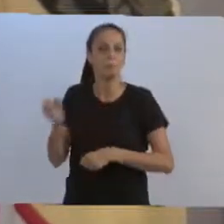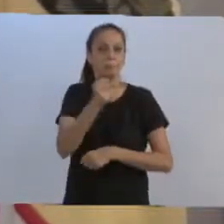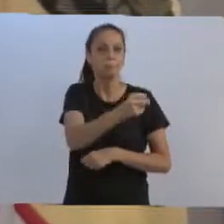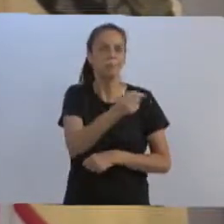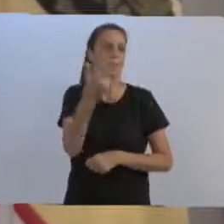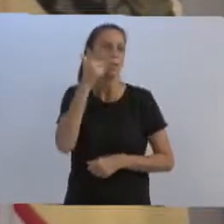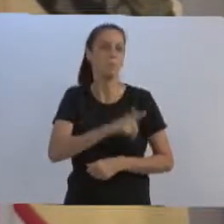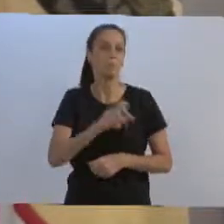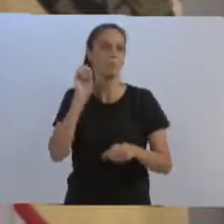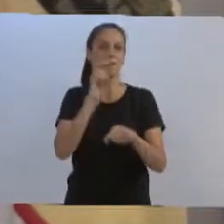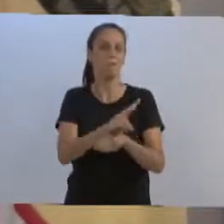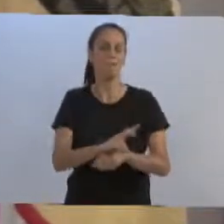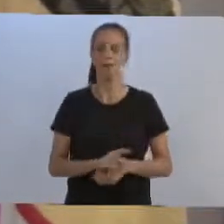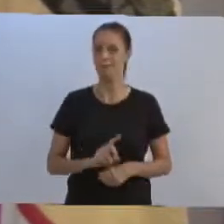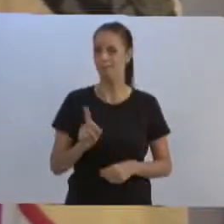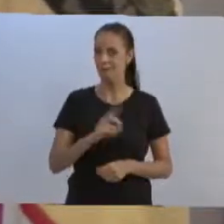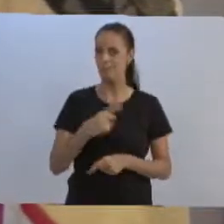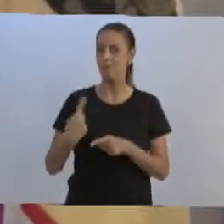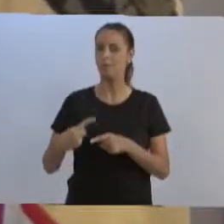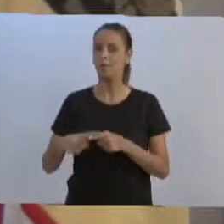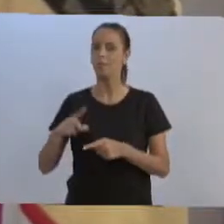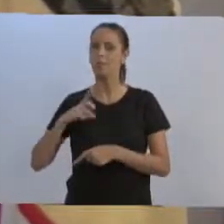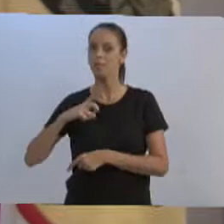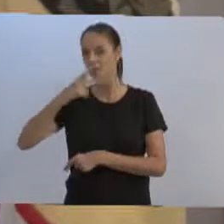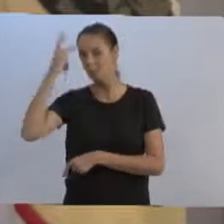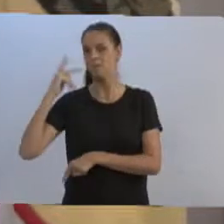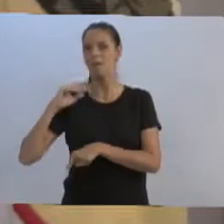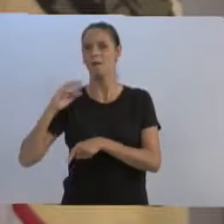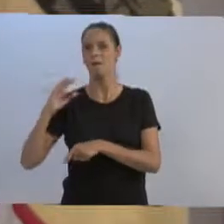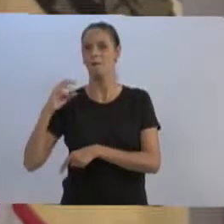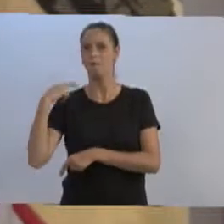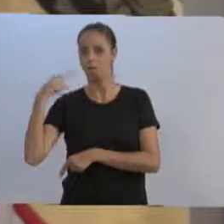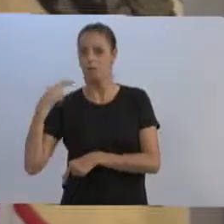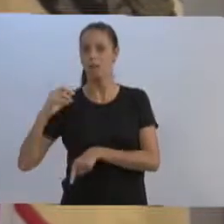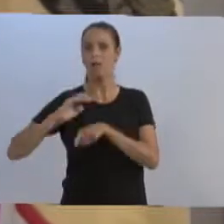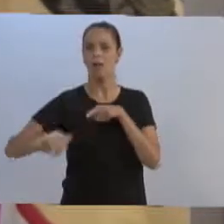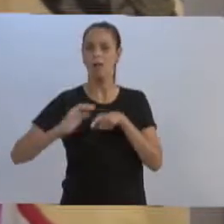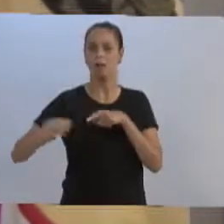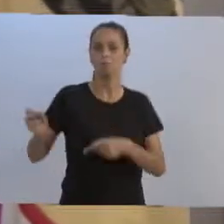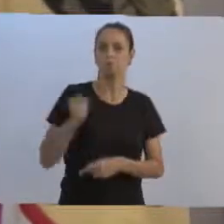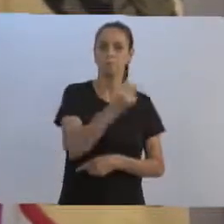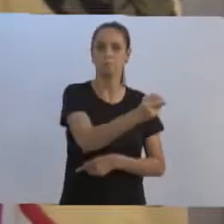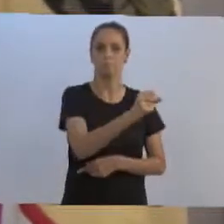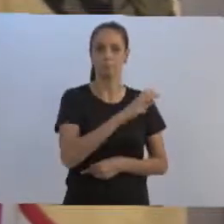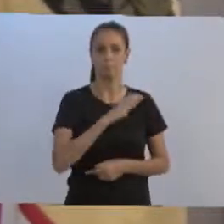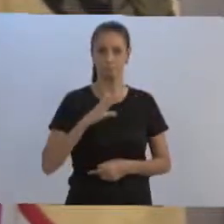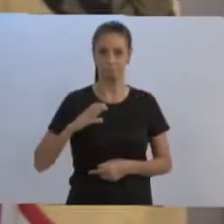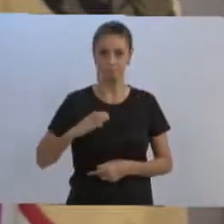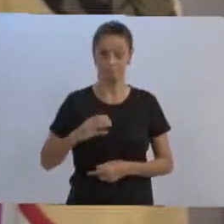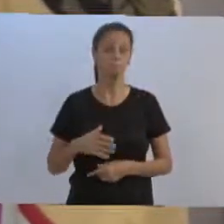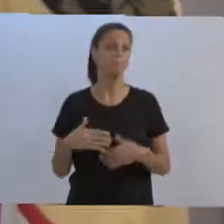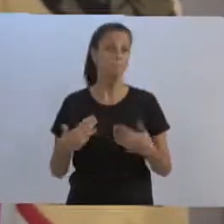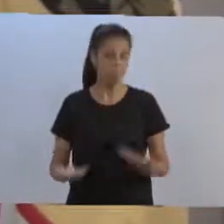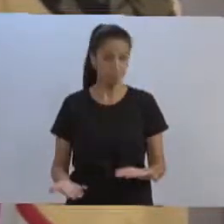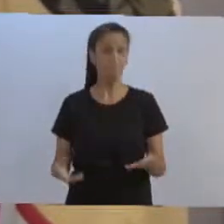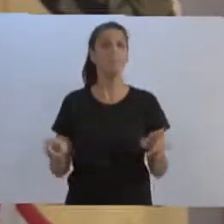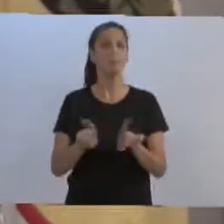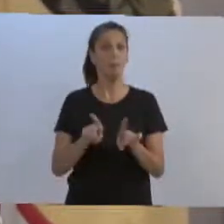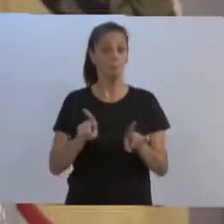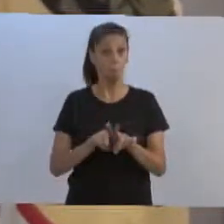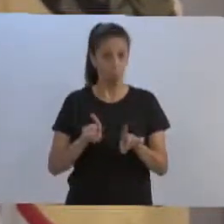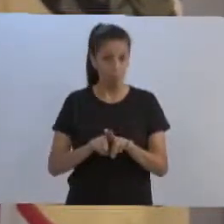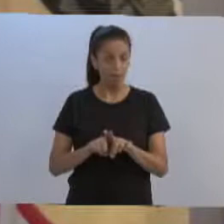aferro é aquele ligado à nossa querida TV Legislativa. Foi dito aqui que vereadores queriam fechar a TV Legislativa.